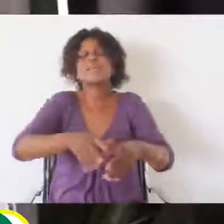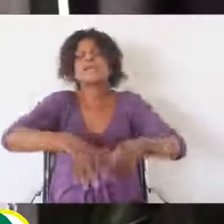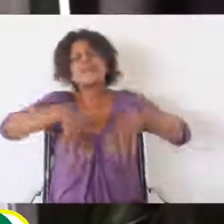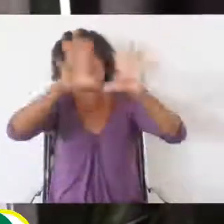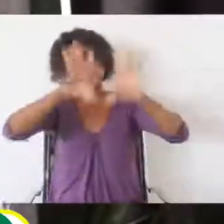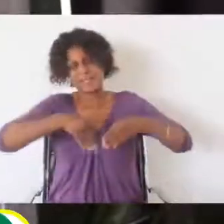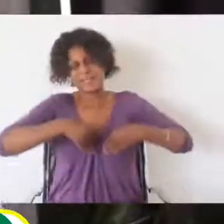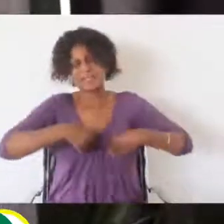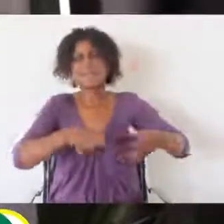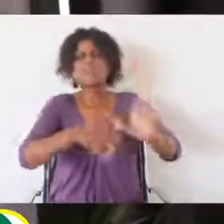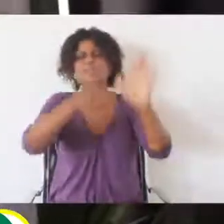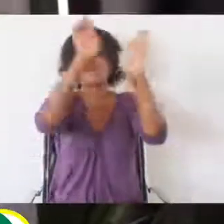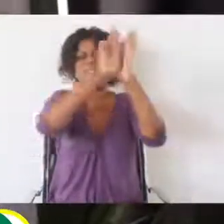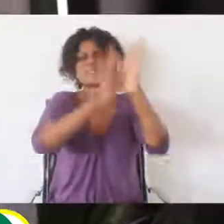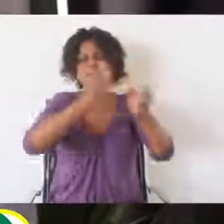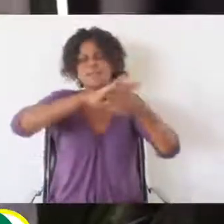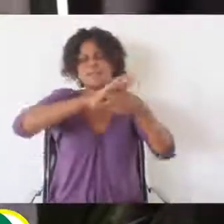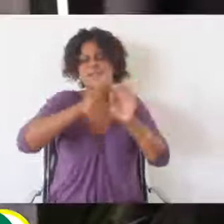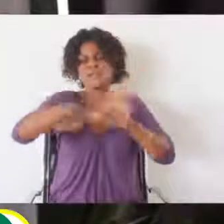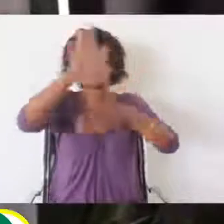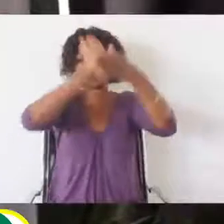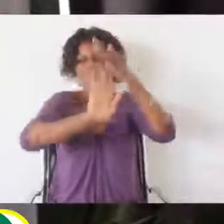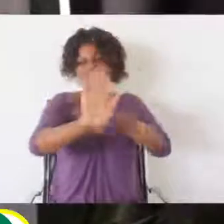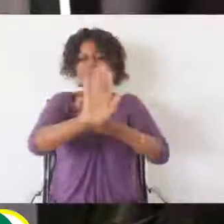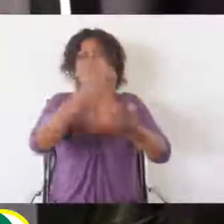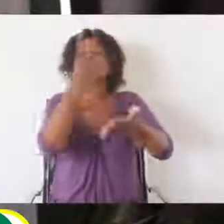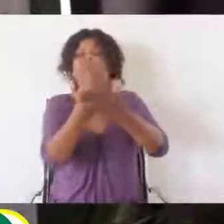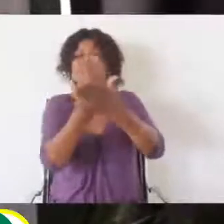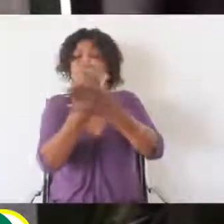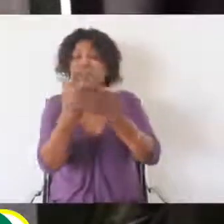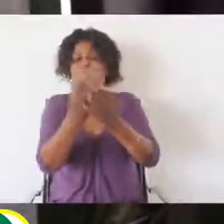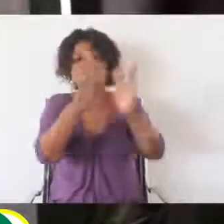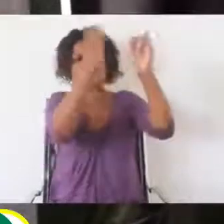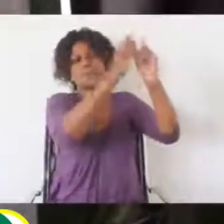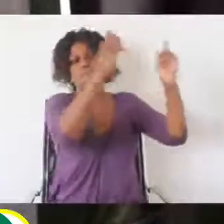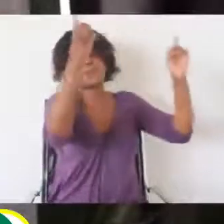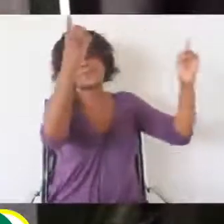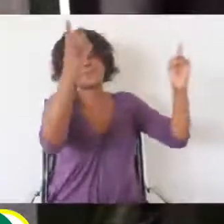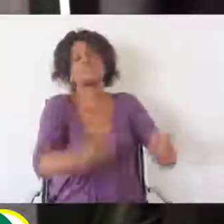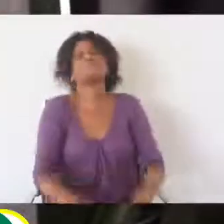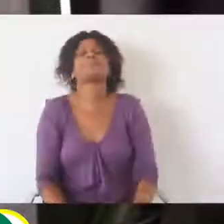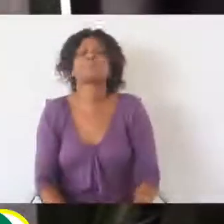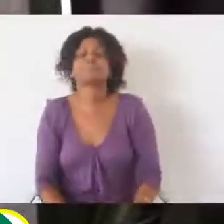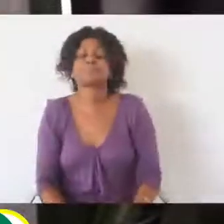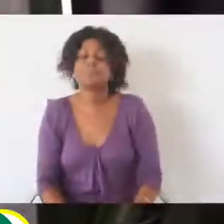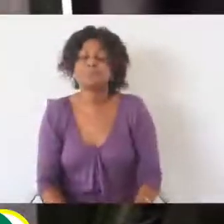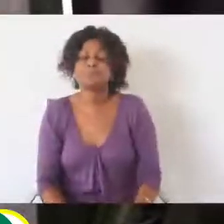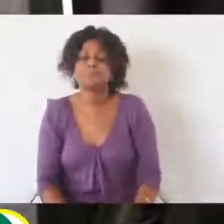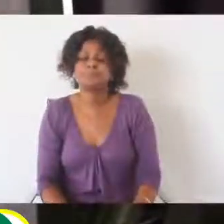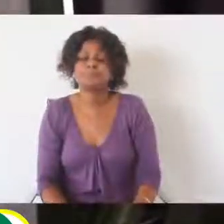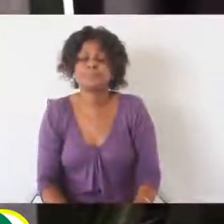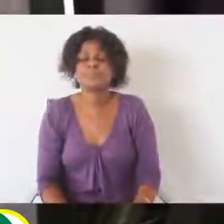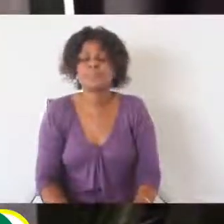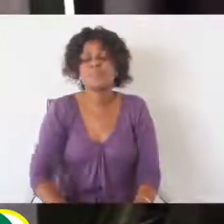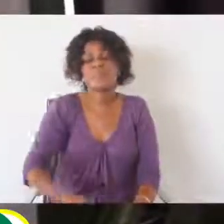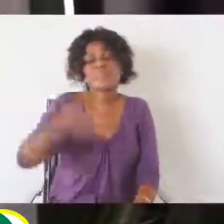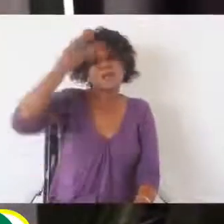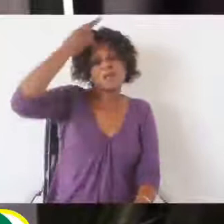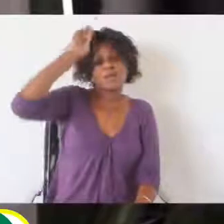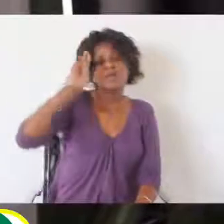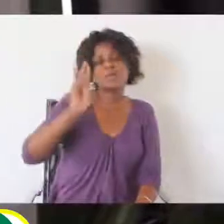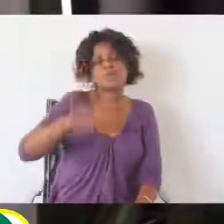onde quer que esteja, a qualquer hora, garantindo a observância das medidas preventivas da Covid-19,